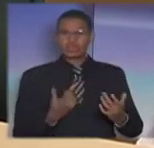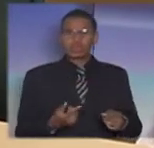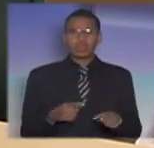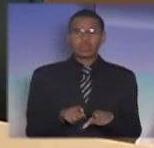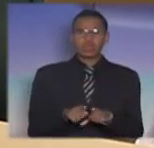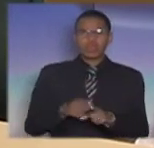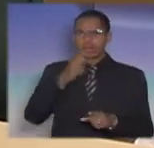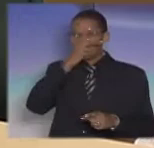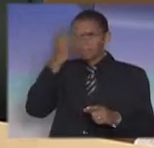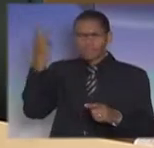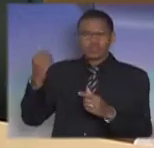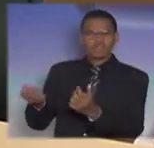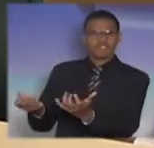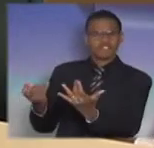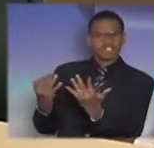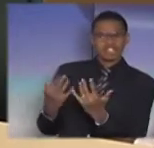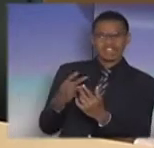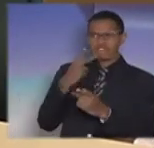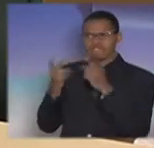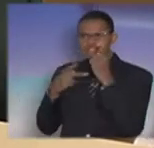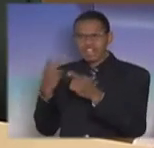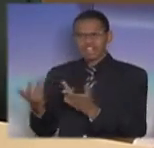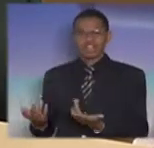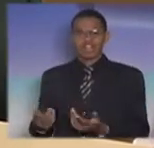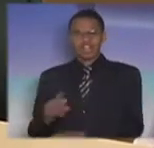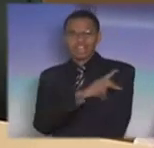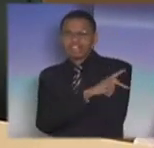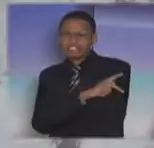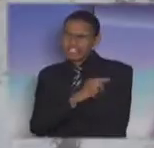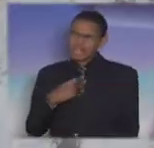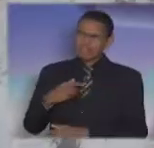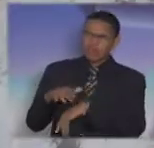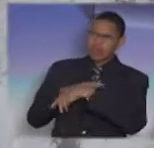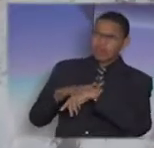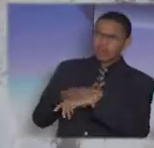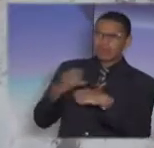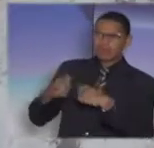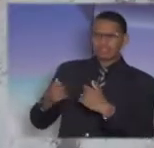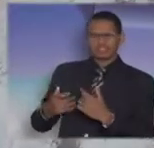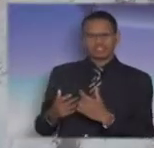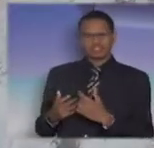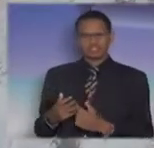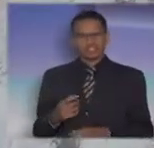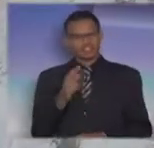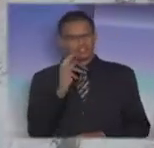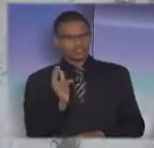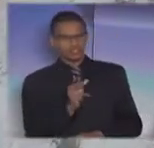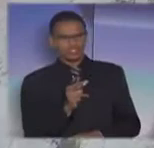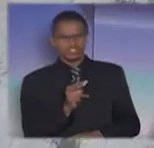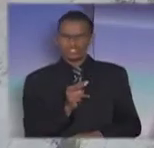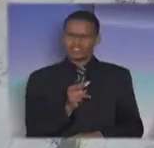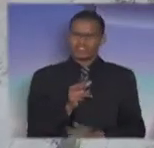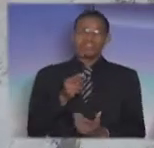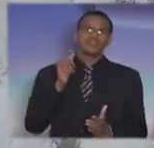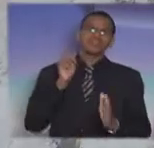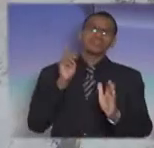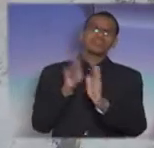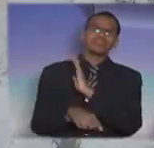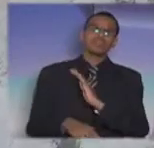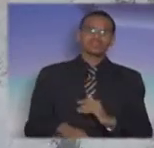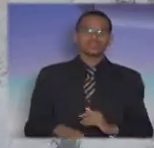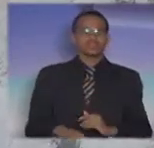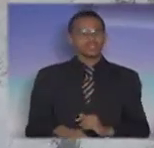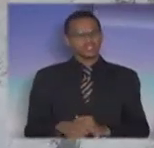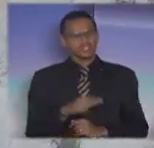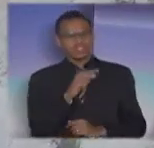falar com o público. Porque ela tinha que falar com a chefe dela, deputada Maria Lúcia. Eu pergunto aos senhores e senhoras presentes aqui, qual